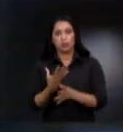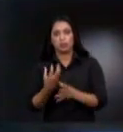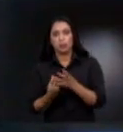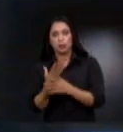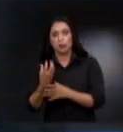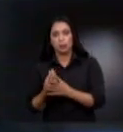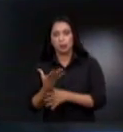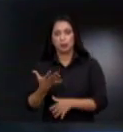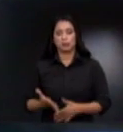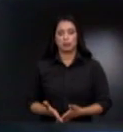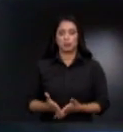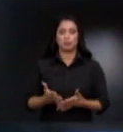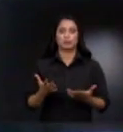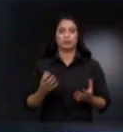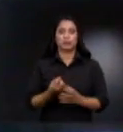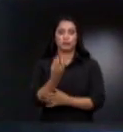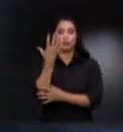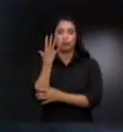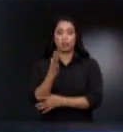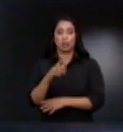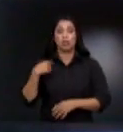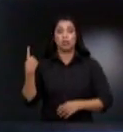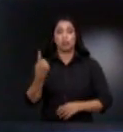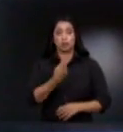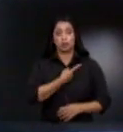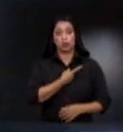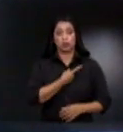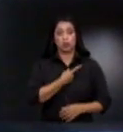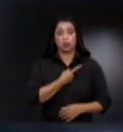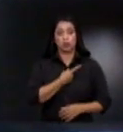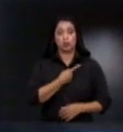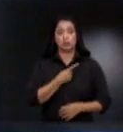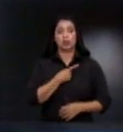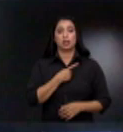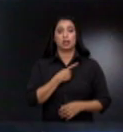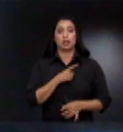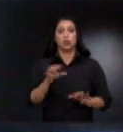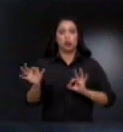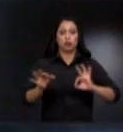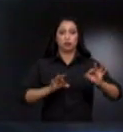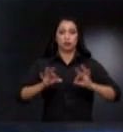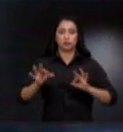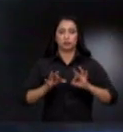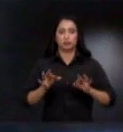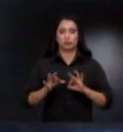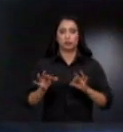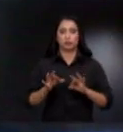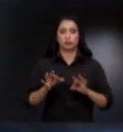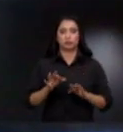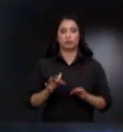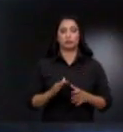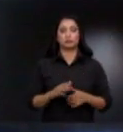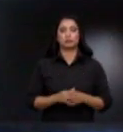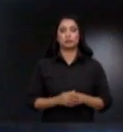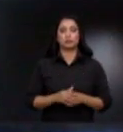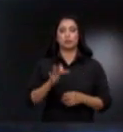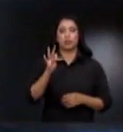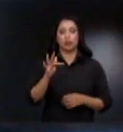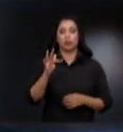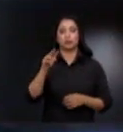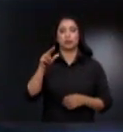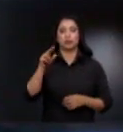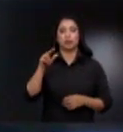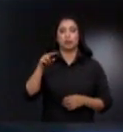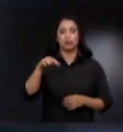ambiente enfatizar aqui para o senhor nós do setor de base florestal organizado certo aqui do Fórum Nacional de Base Florestal nós